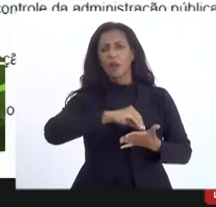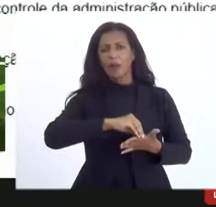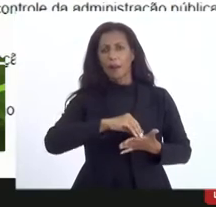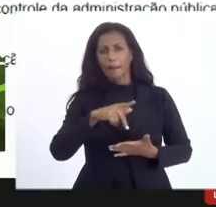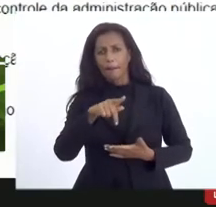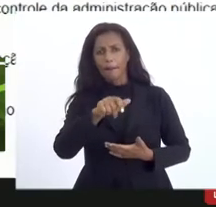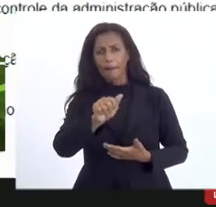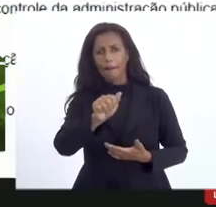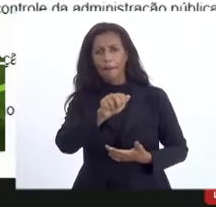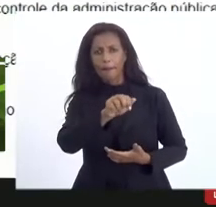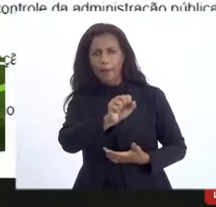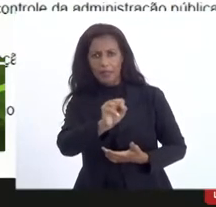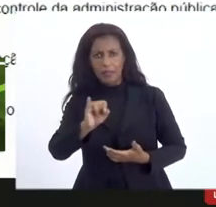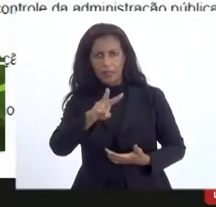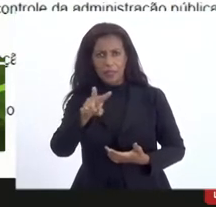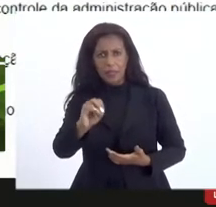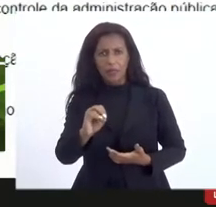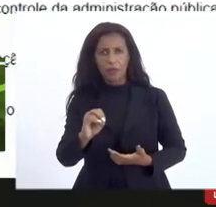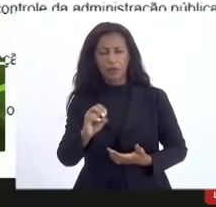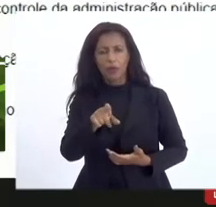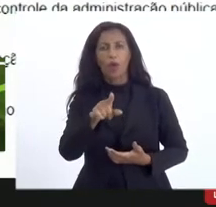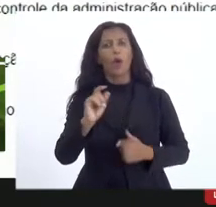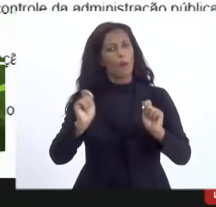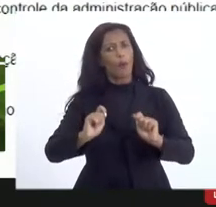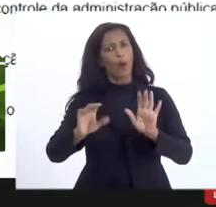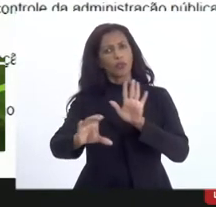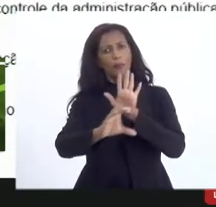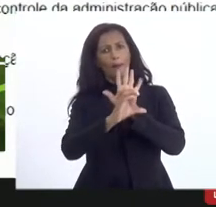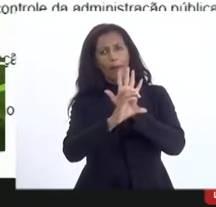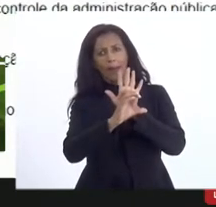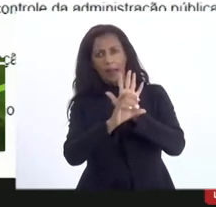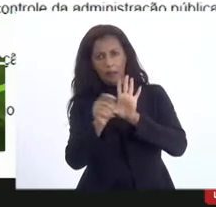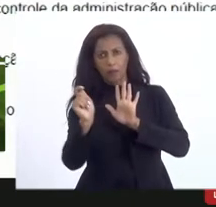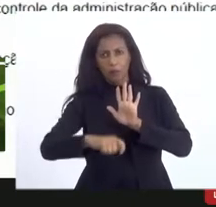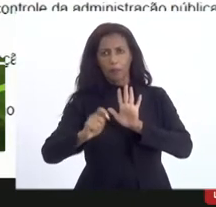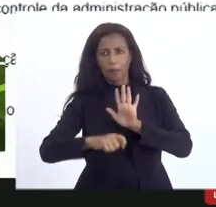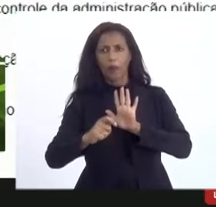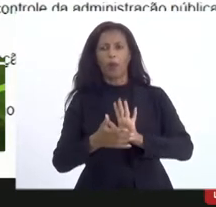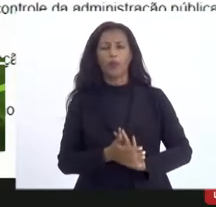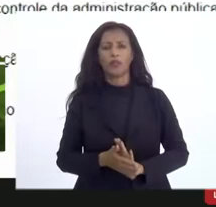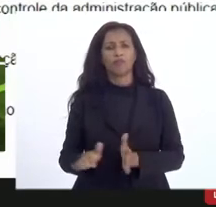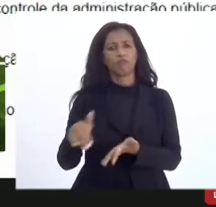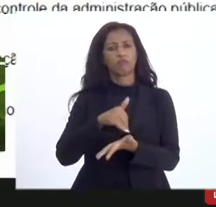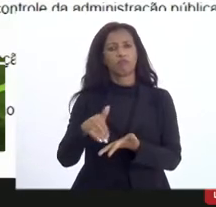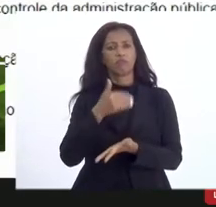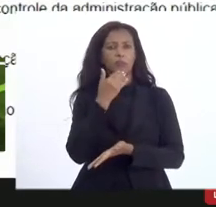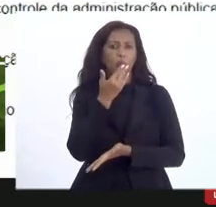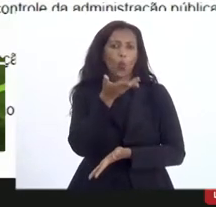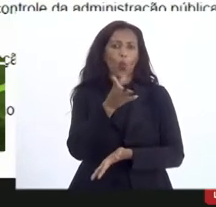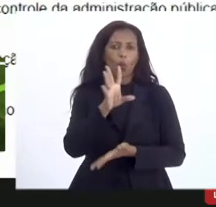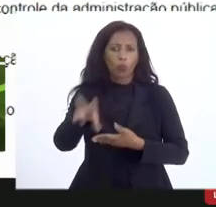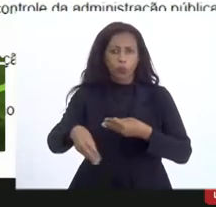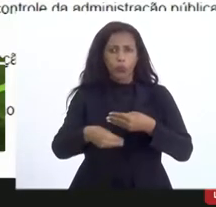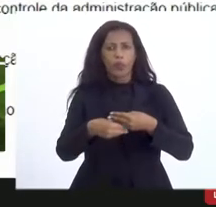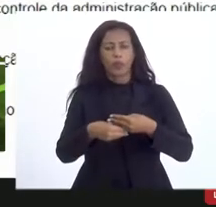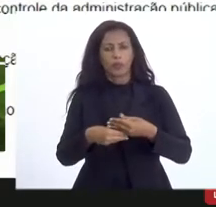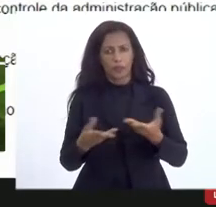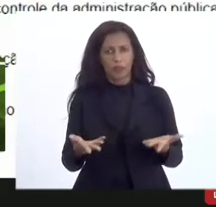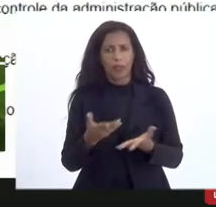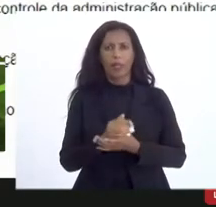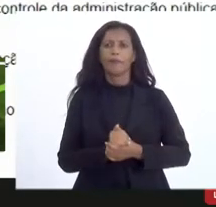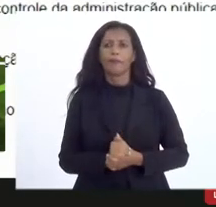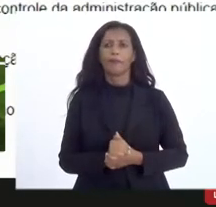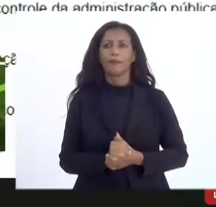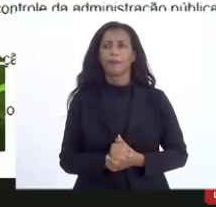sim um parágrafo pode ser um parágrafo aqui vamos botar a sugestão da secretaria vamos acrescentar o índice vamos